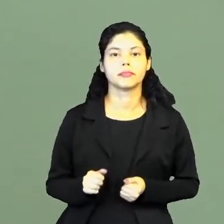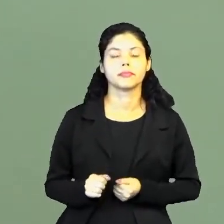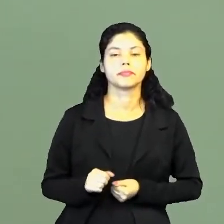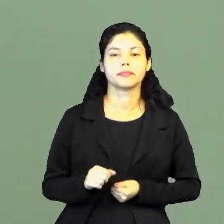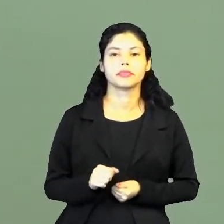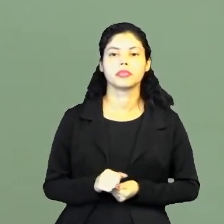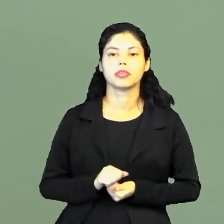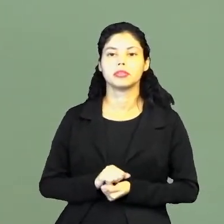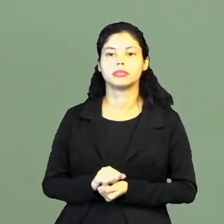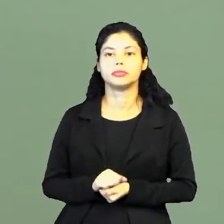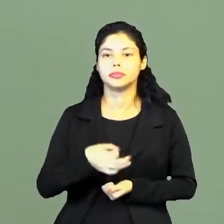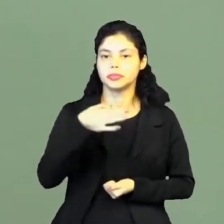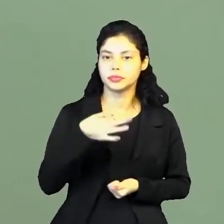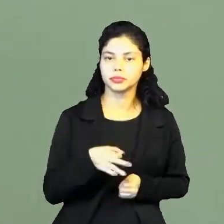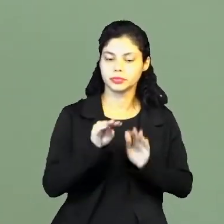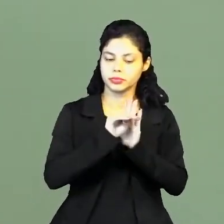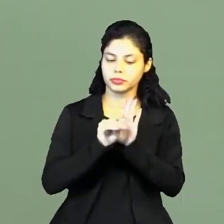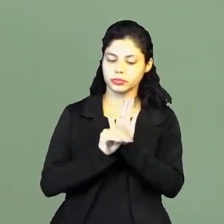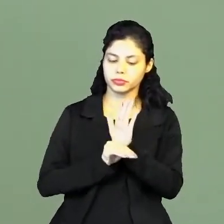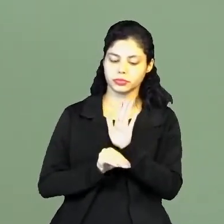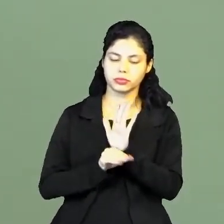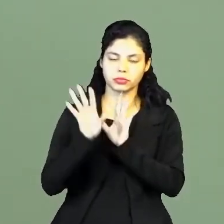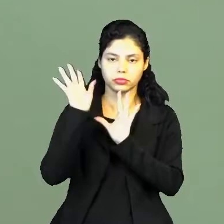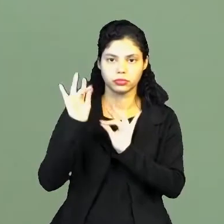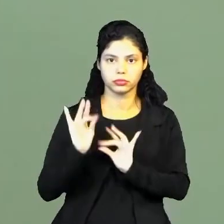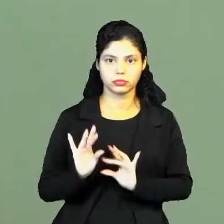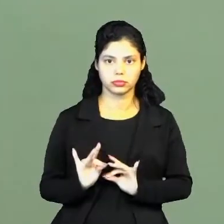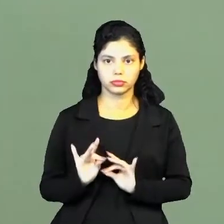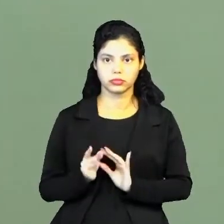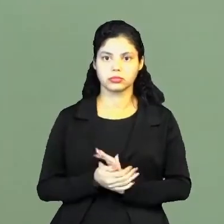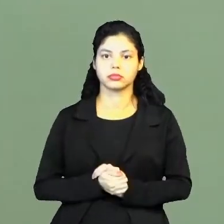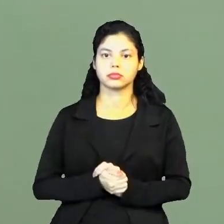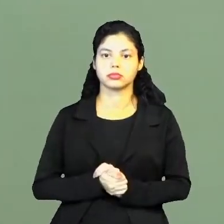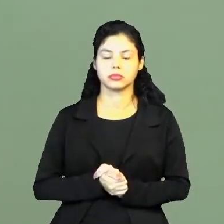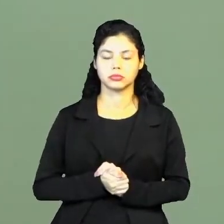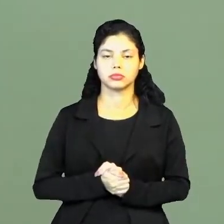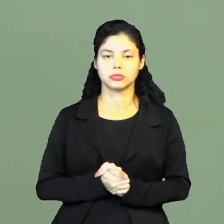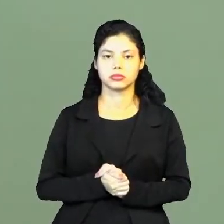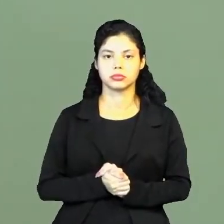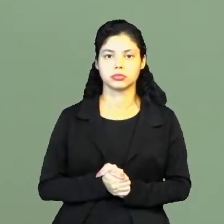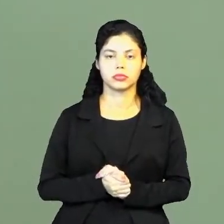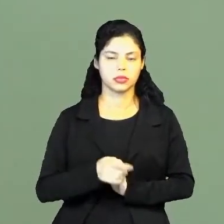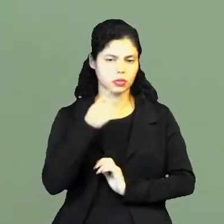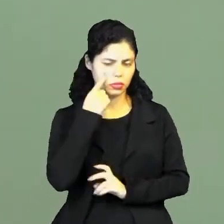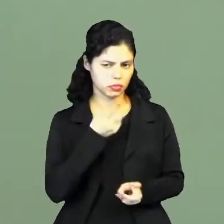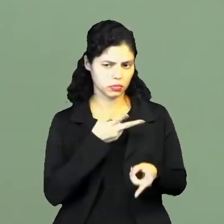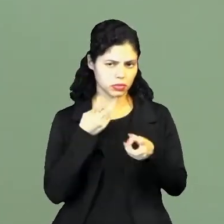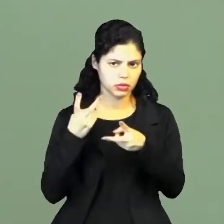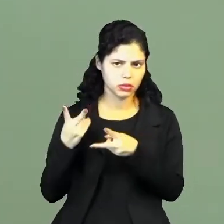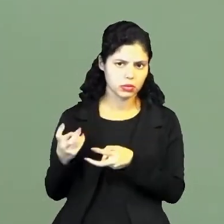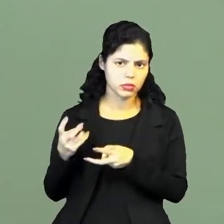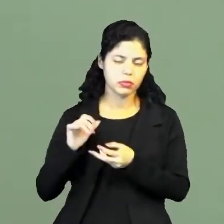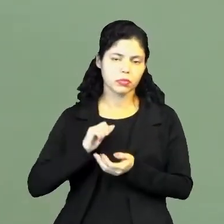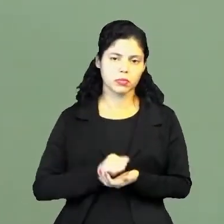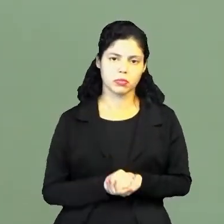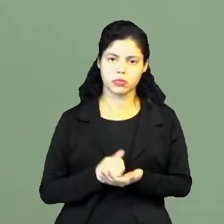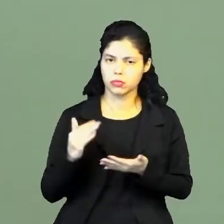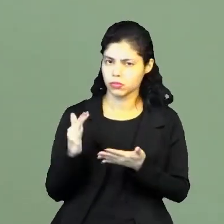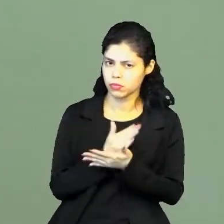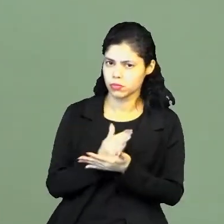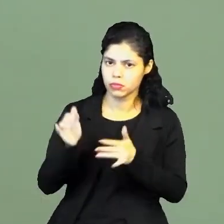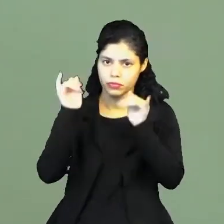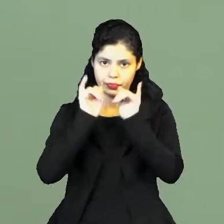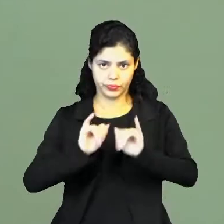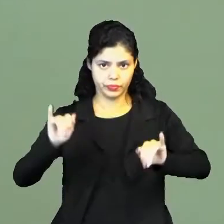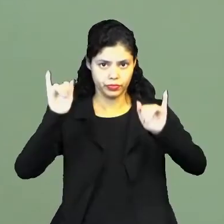imparcial, tá? Ah, professor, mas a gente nota que meio que, né, algumas